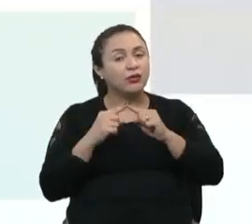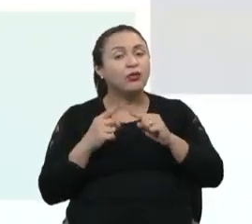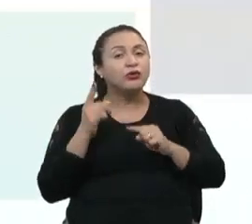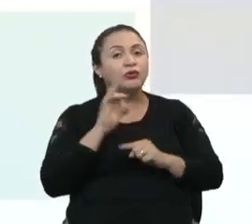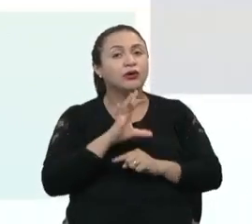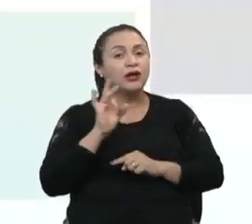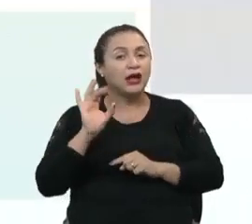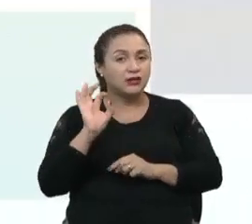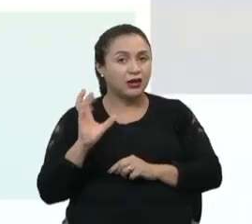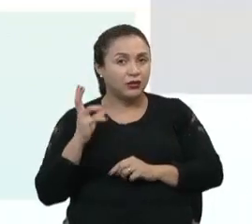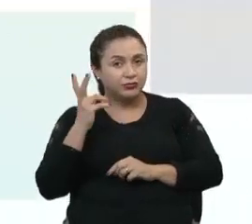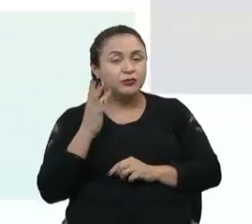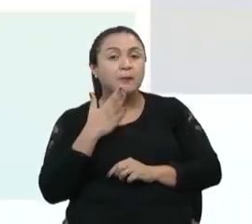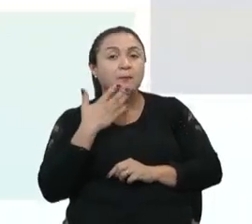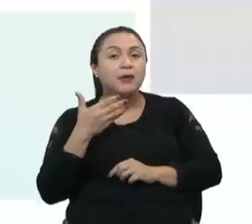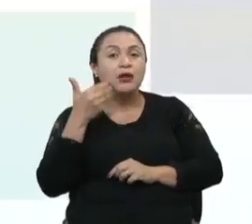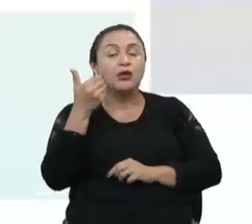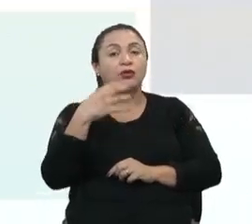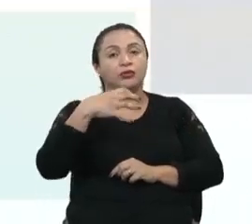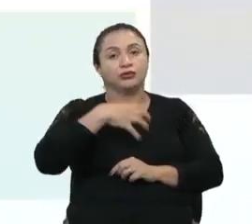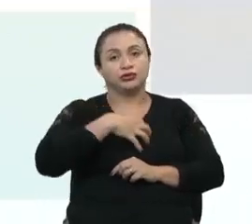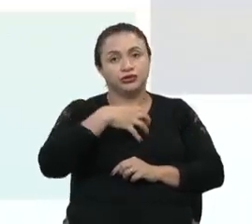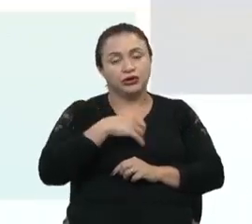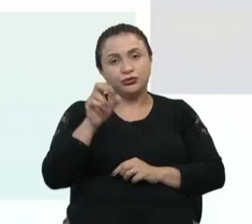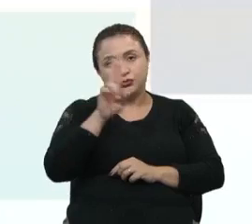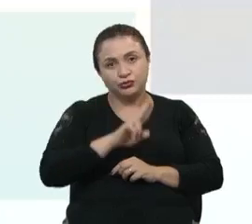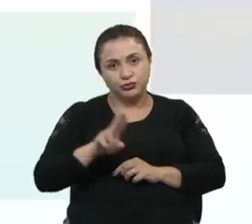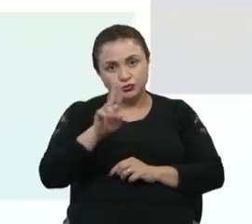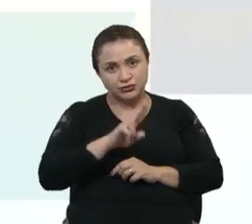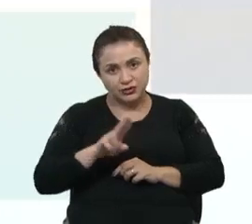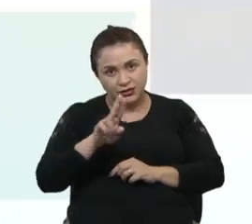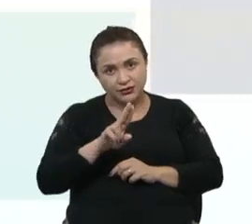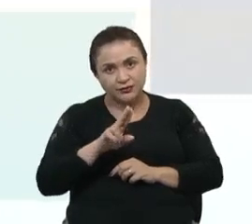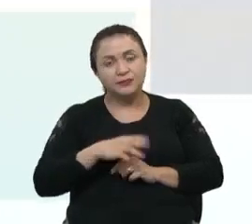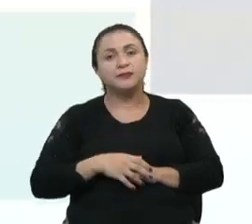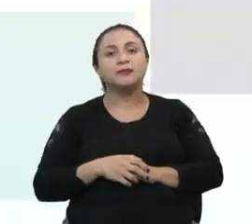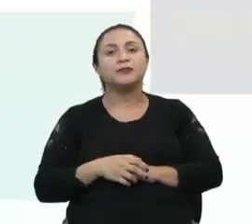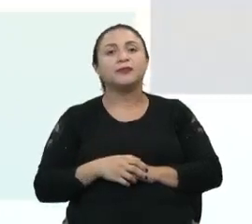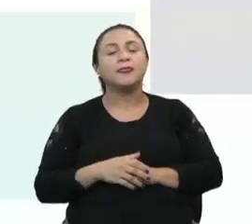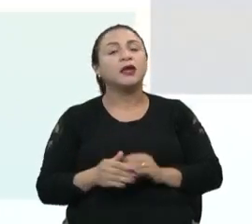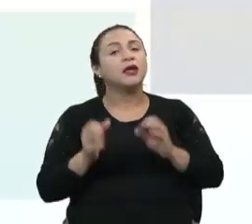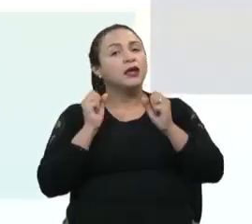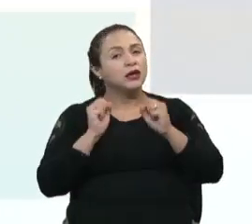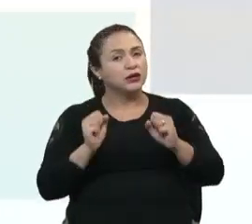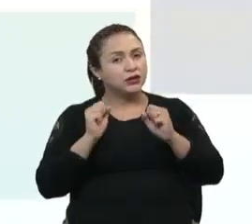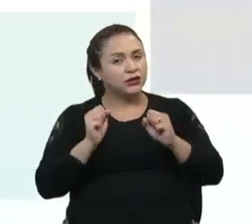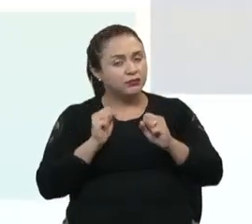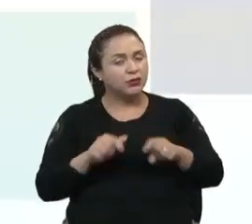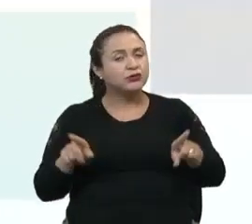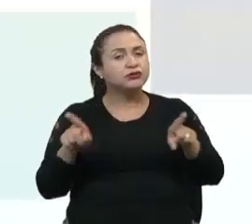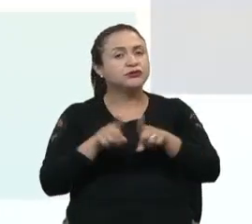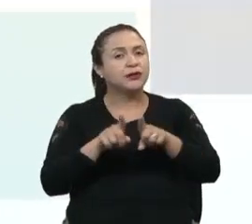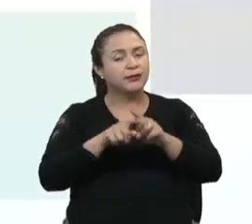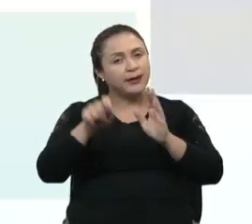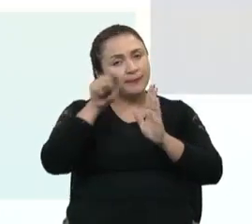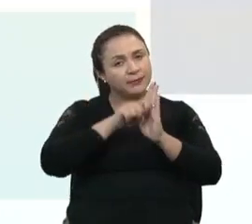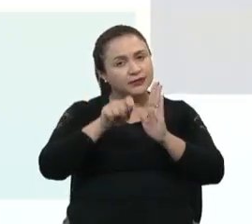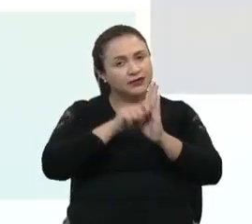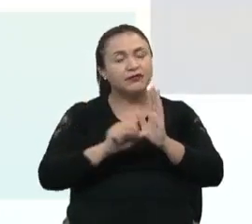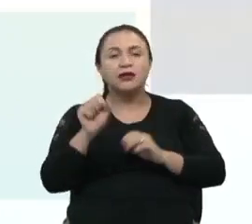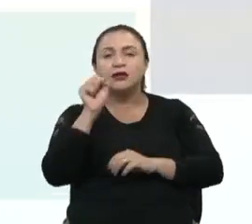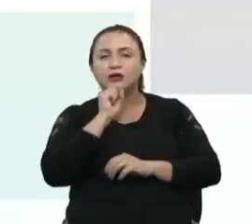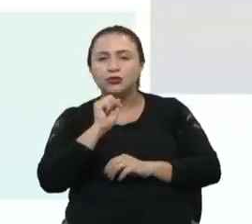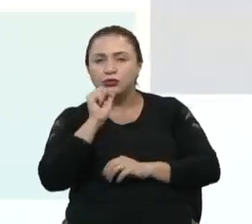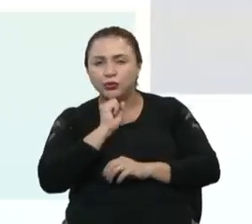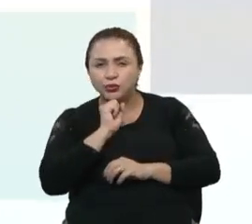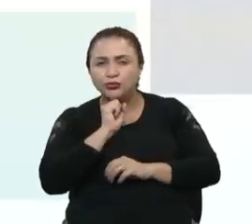cada caso, a melhor forma de utilizar que possa ser prescrita ao idoso,